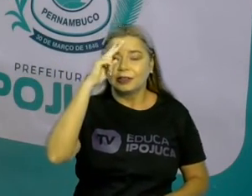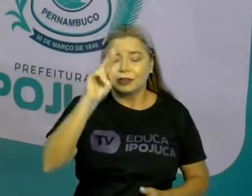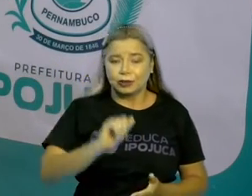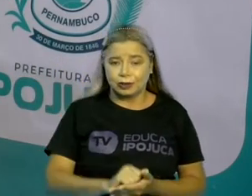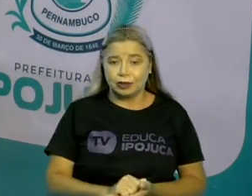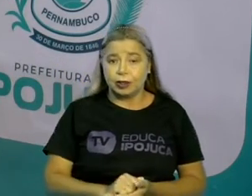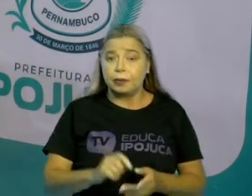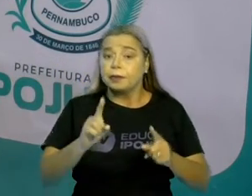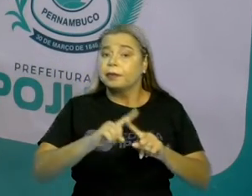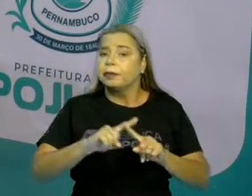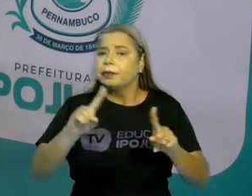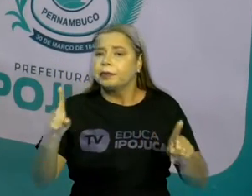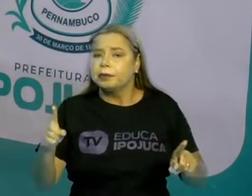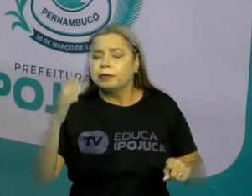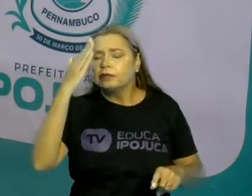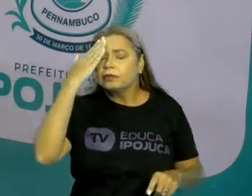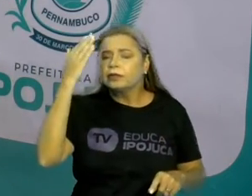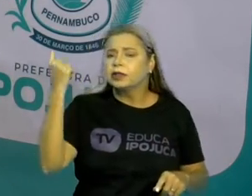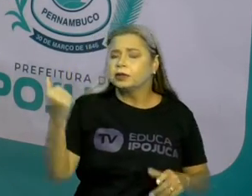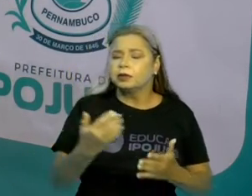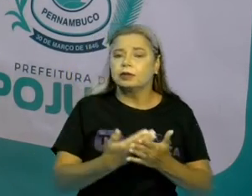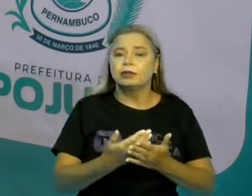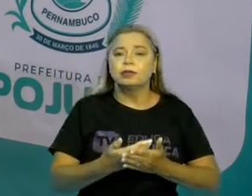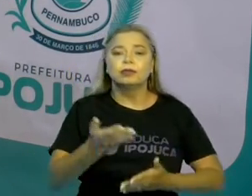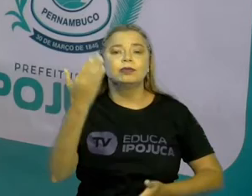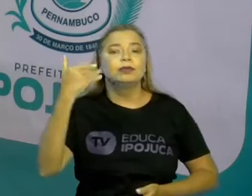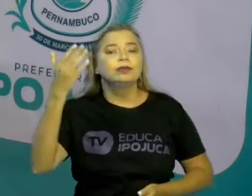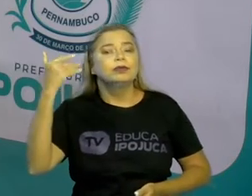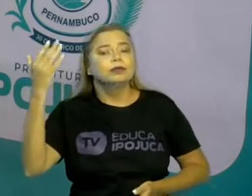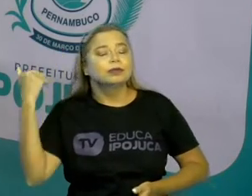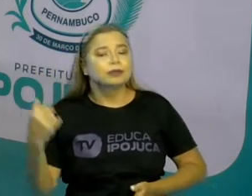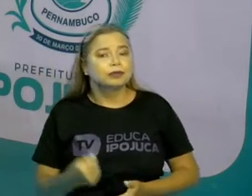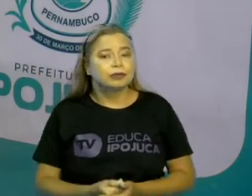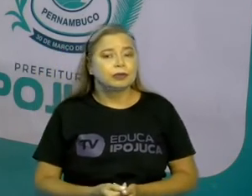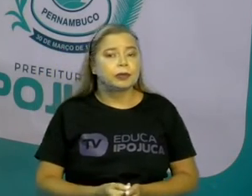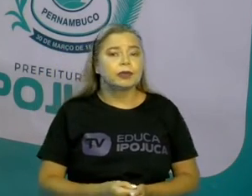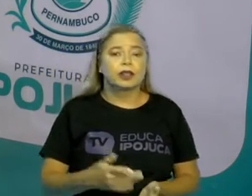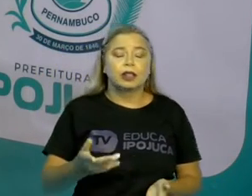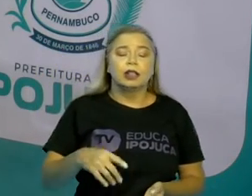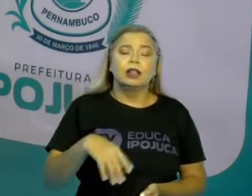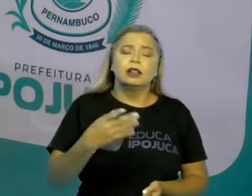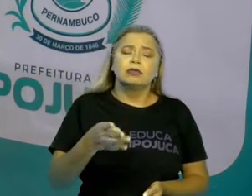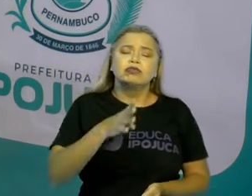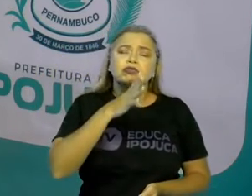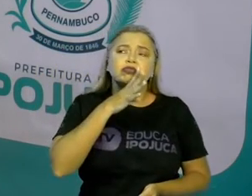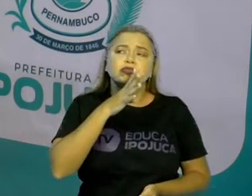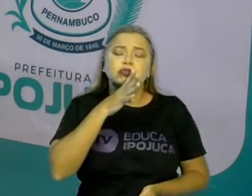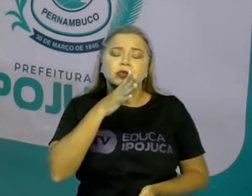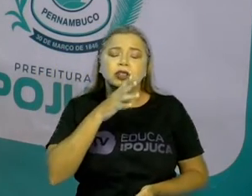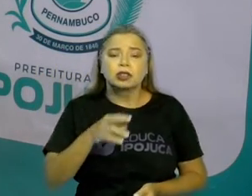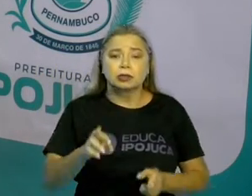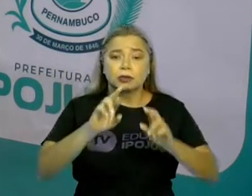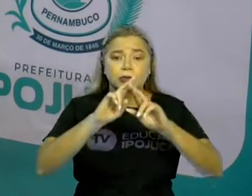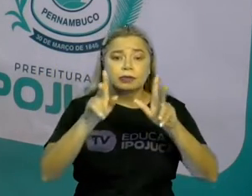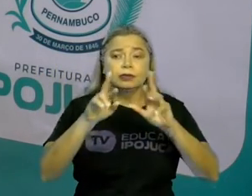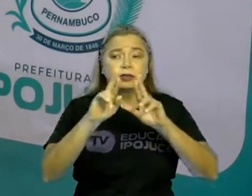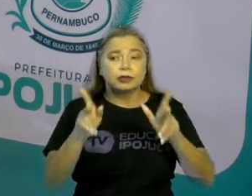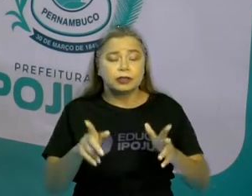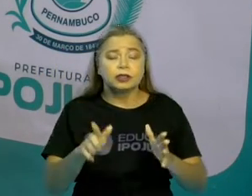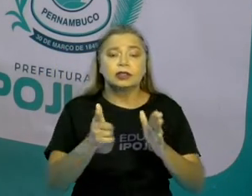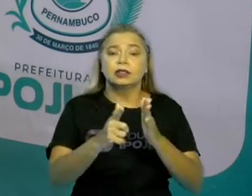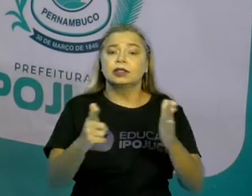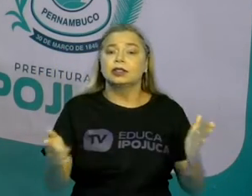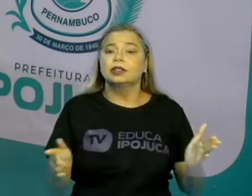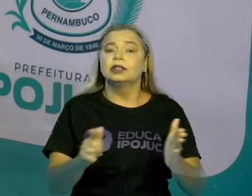vamos relembrar o que a gente viu na aula passada. Na aula passada nós conhecemos um pouco a diferença entre a literatura de